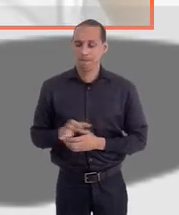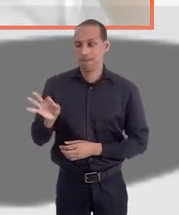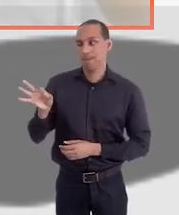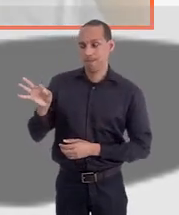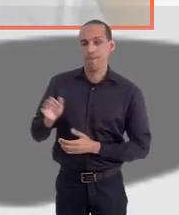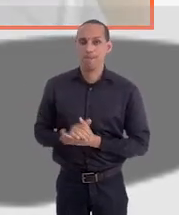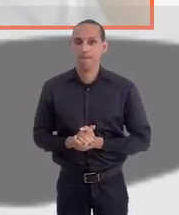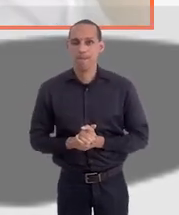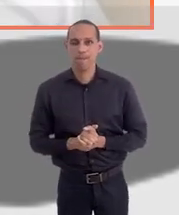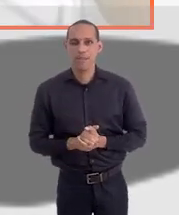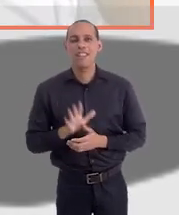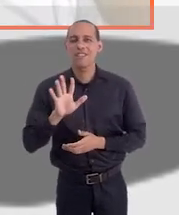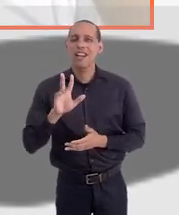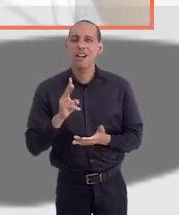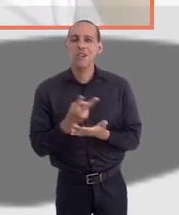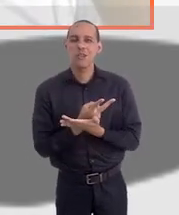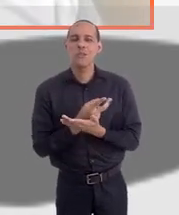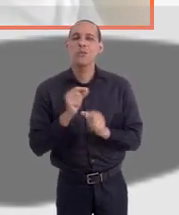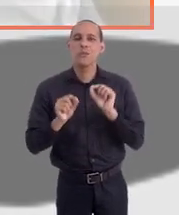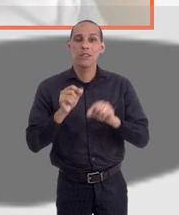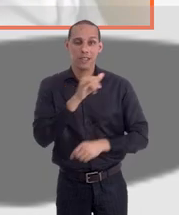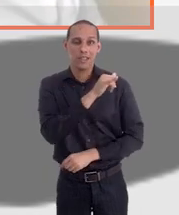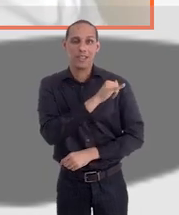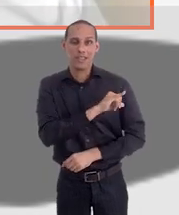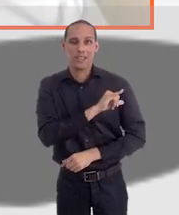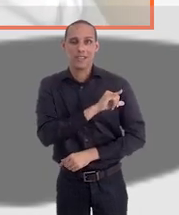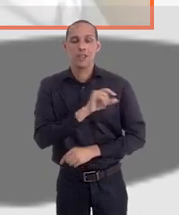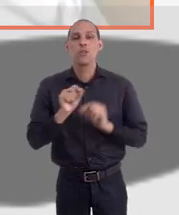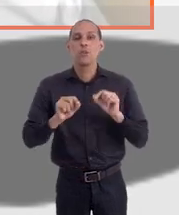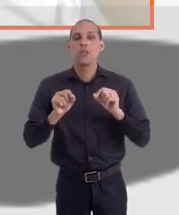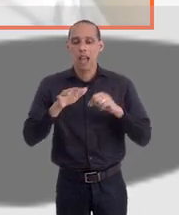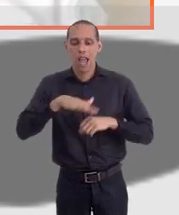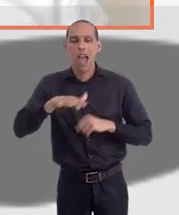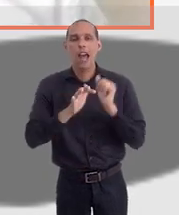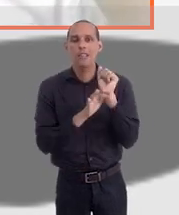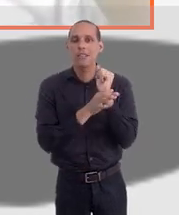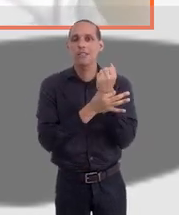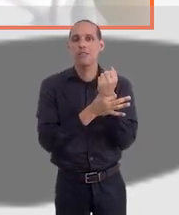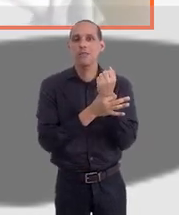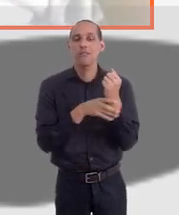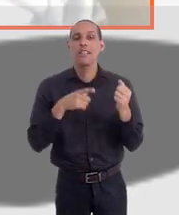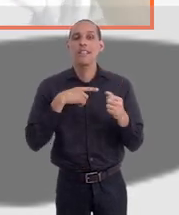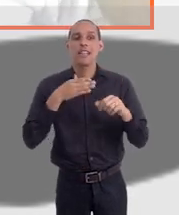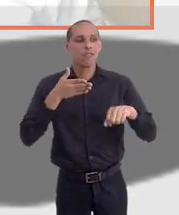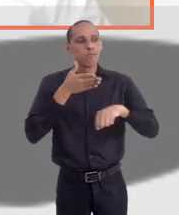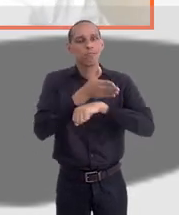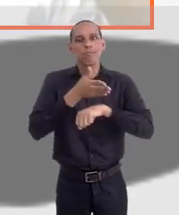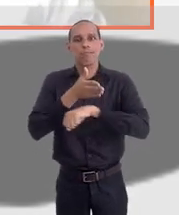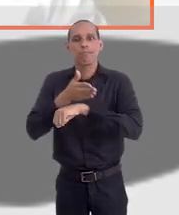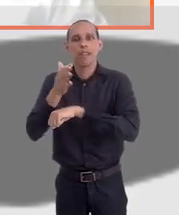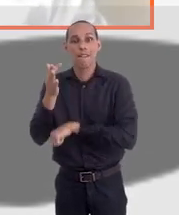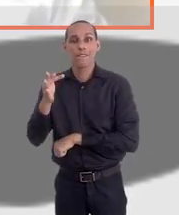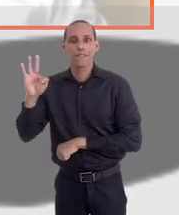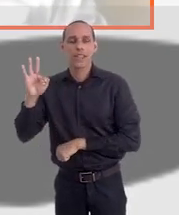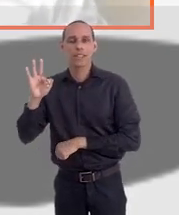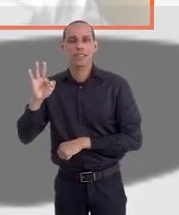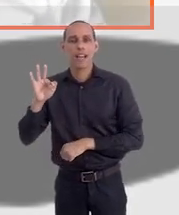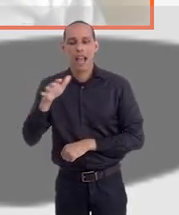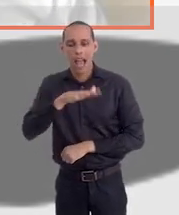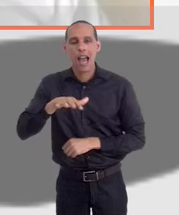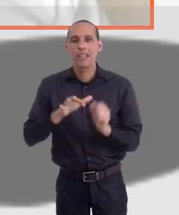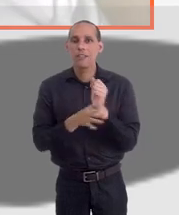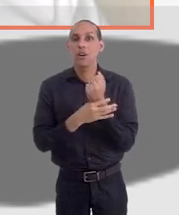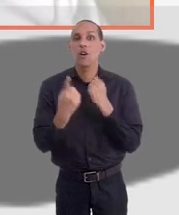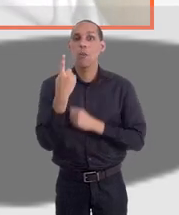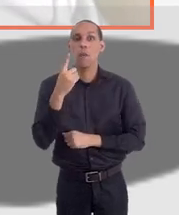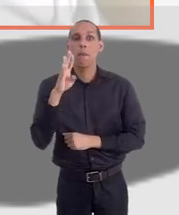É, a gente teve uma situação no Rio de Janeiro, bem curiosa, na área da segurança, quando a gente teve a intervenção federal na área de segurança pública,